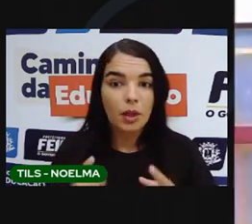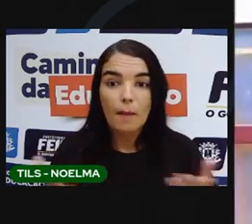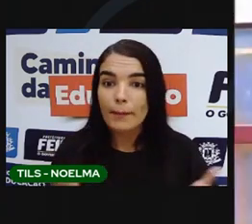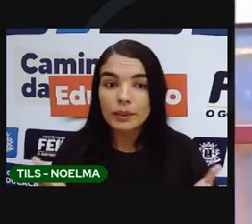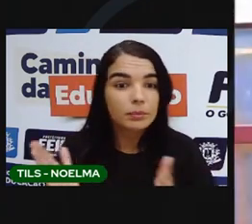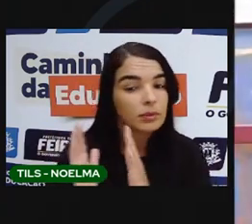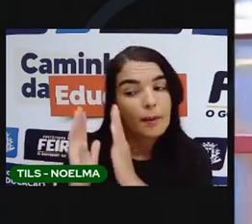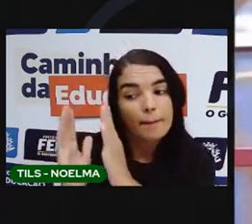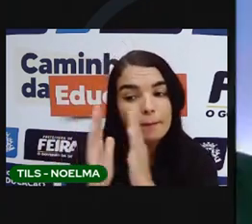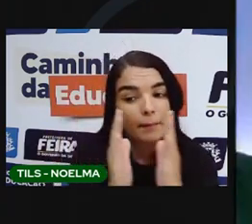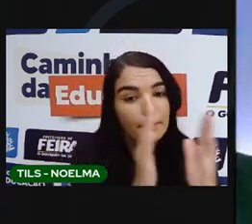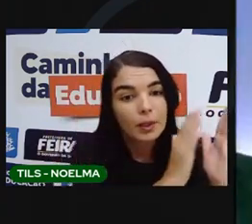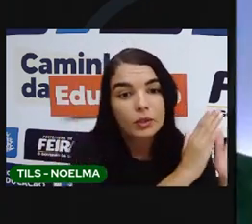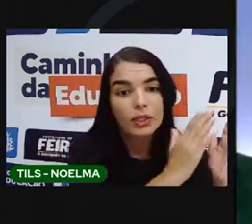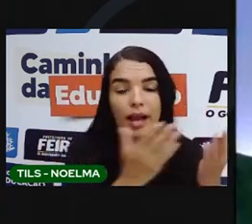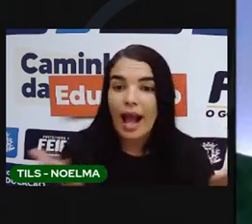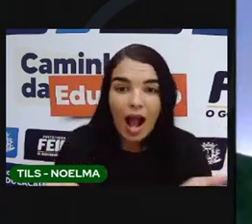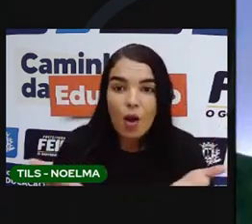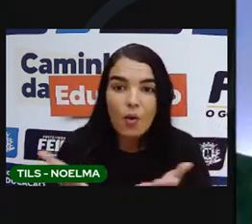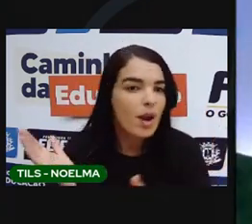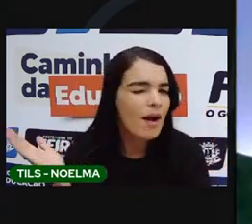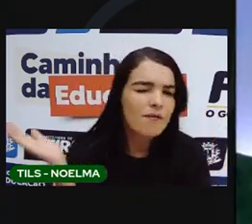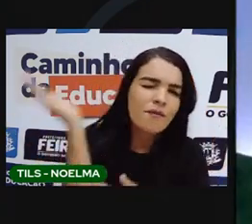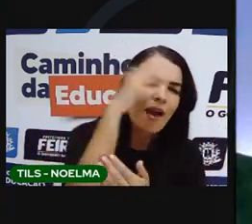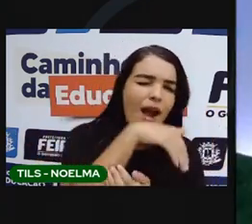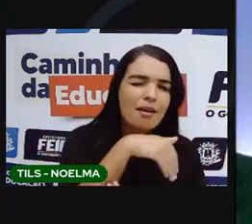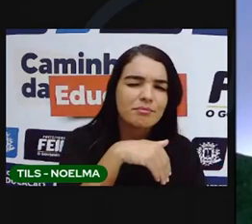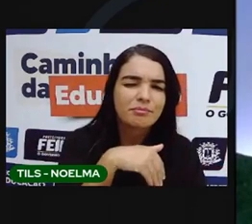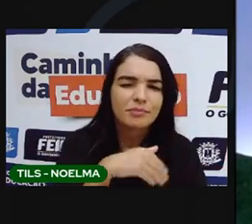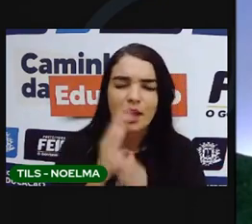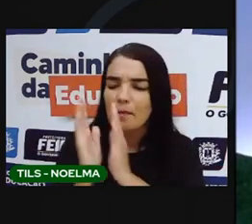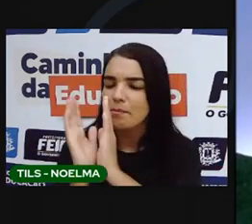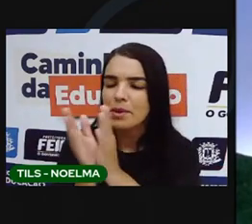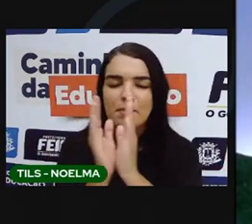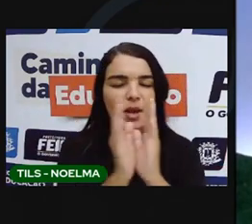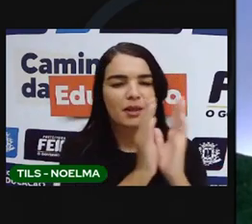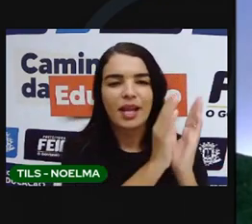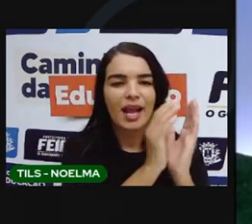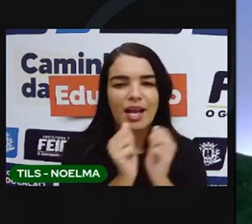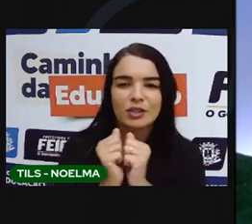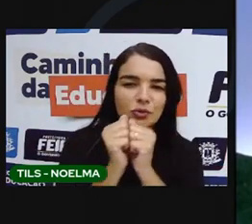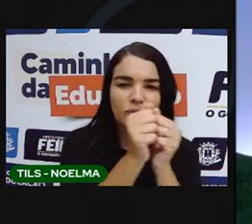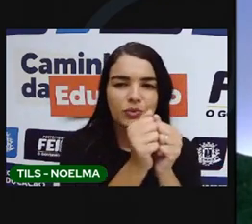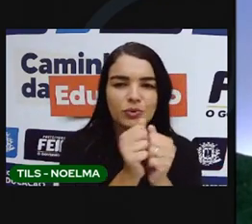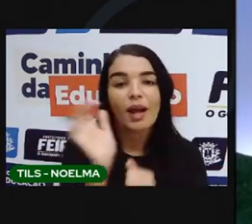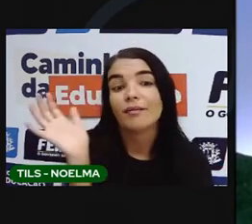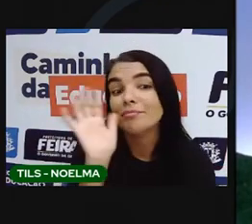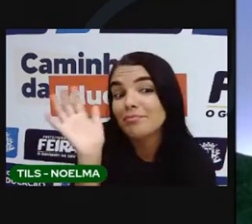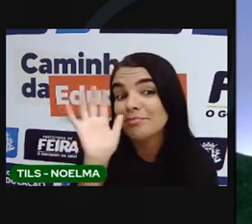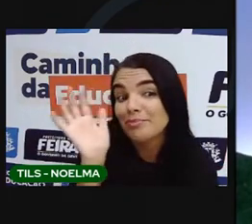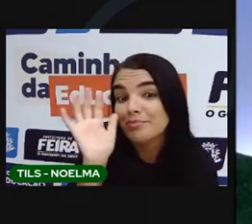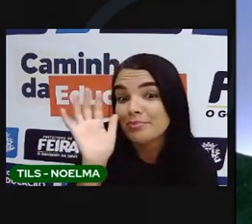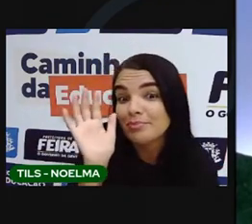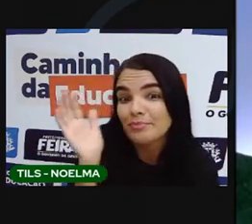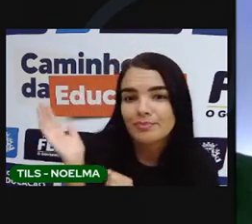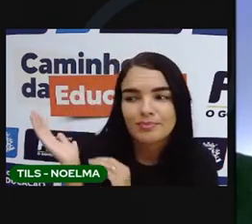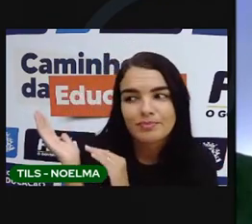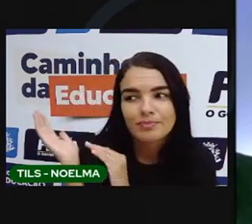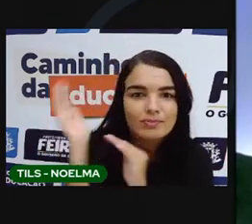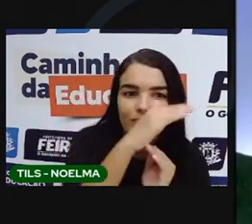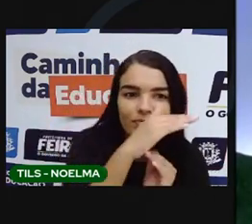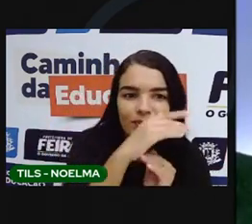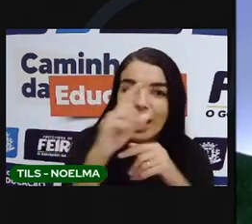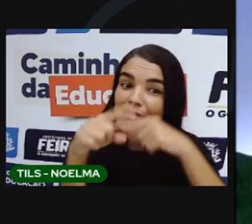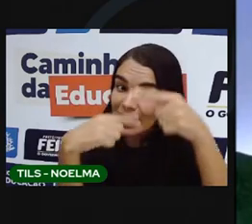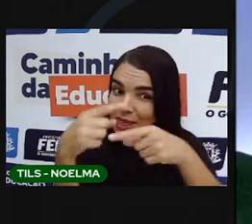Vamos! Vamos lá na Biblioteca do Quelônio. Isso já tá doido. Pessoal, a gente vai. Mas daqui a